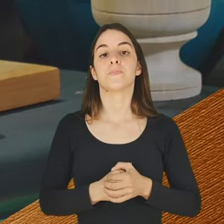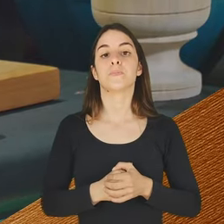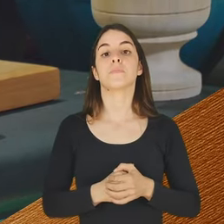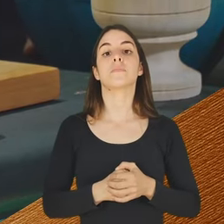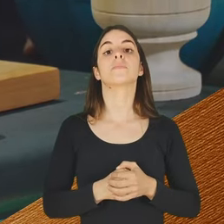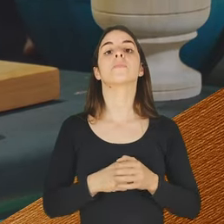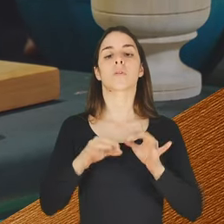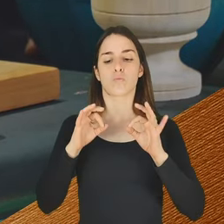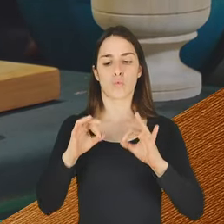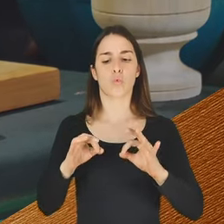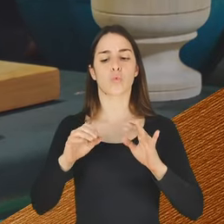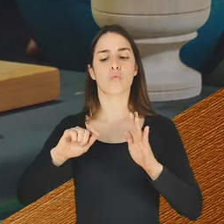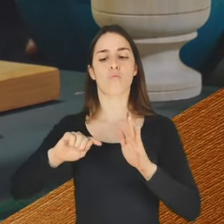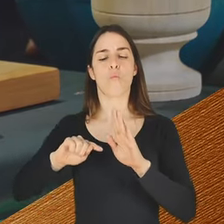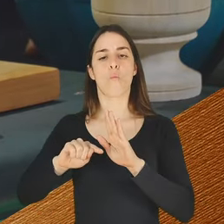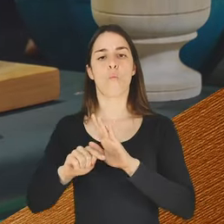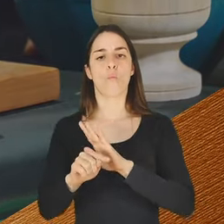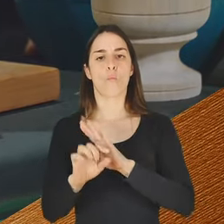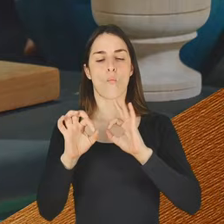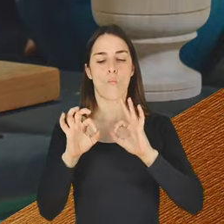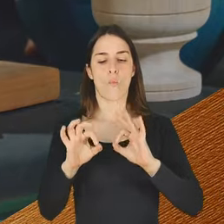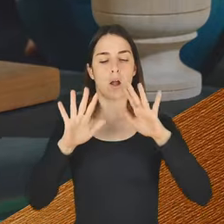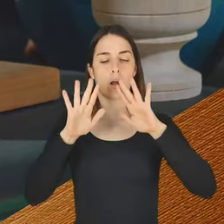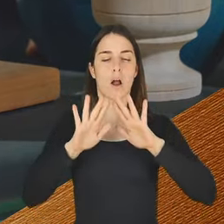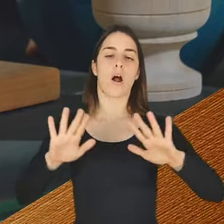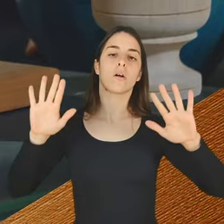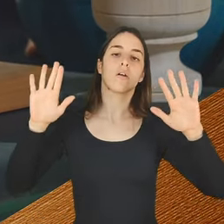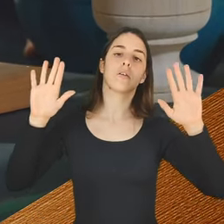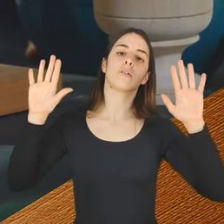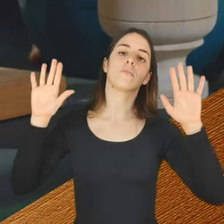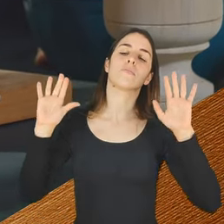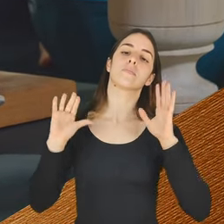Vai, vai e relaxar.